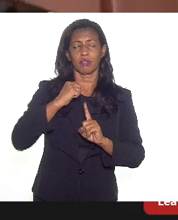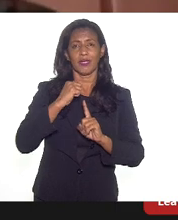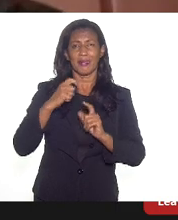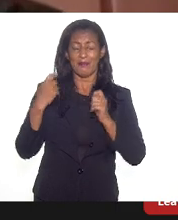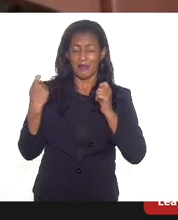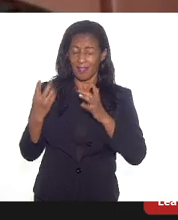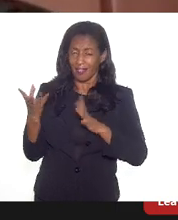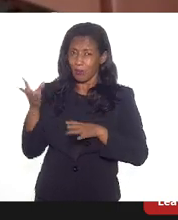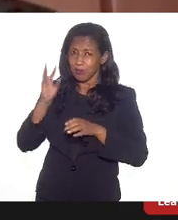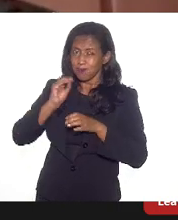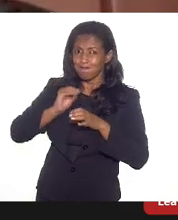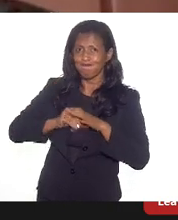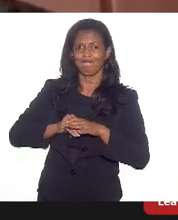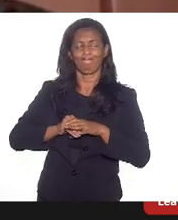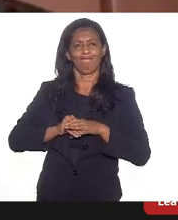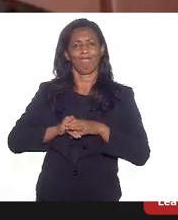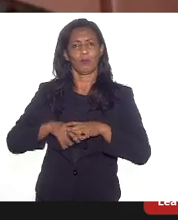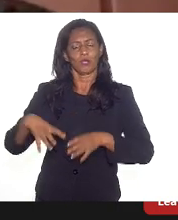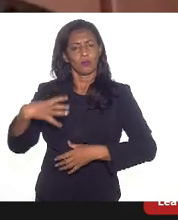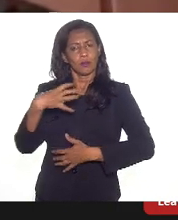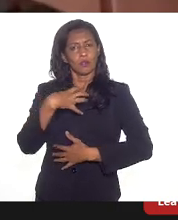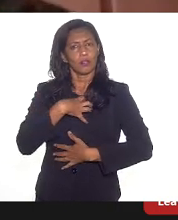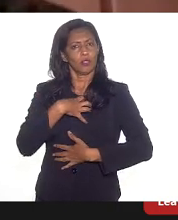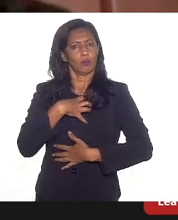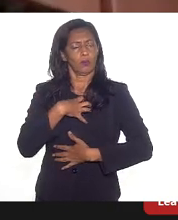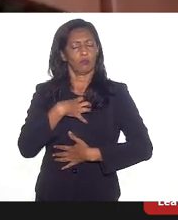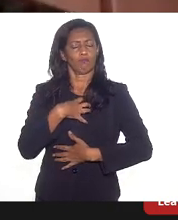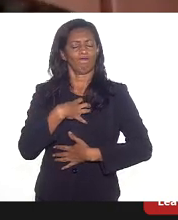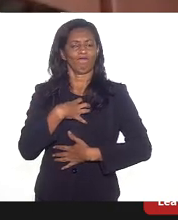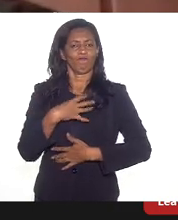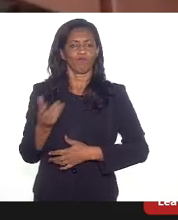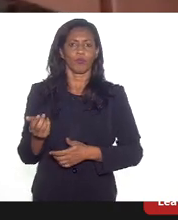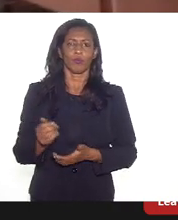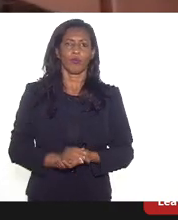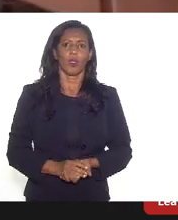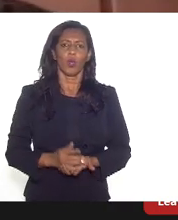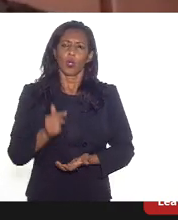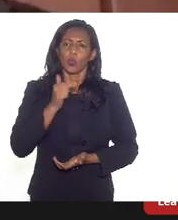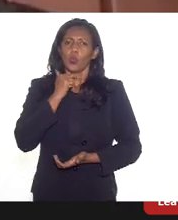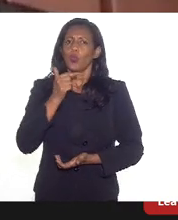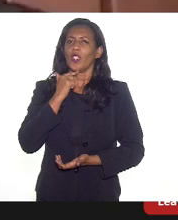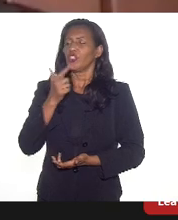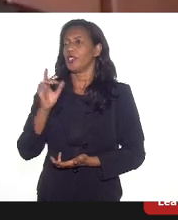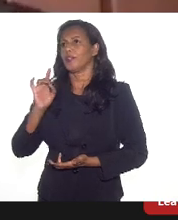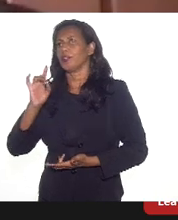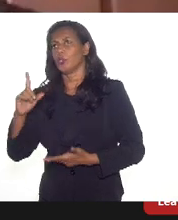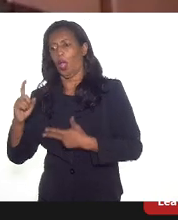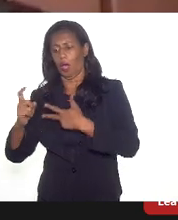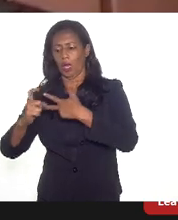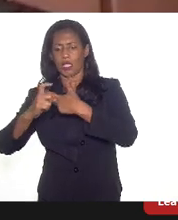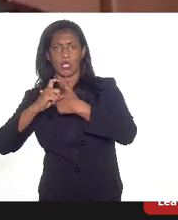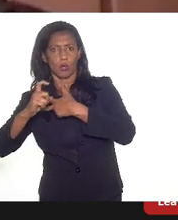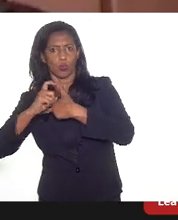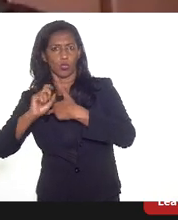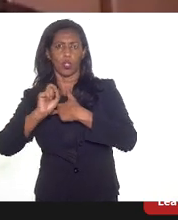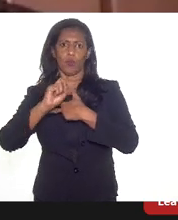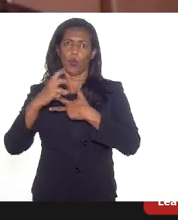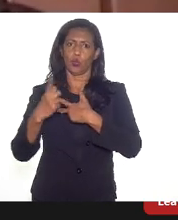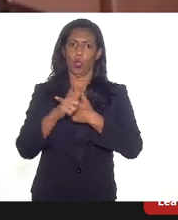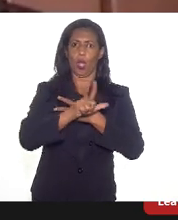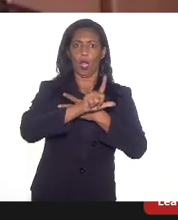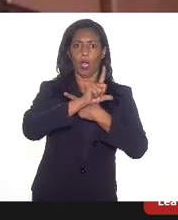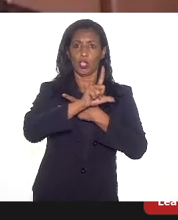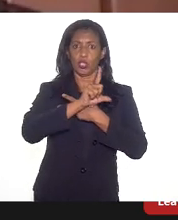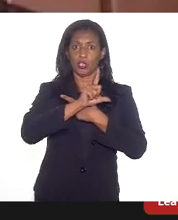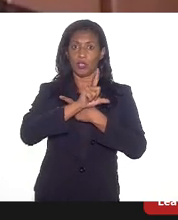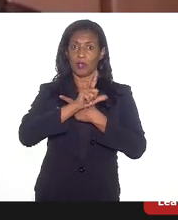imbuída desse sentimento. Não adianta só o Executivo, só o Legislativo, é preciso que se